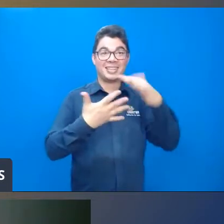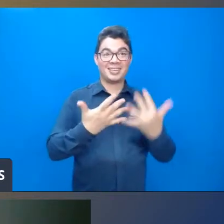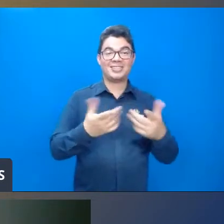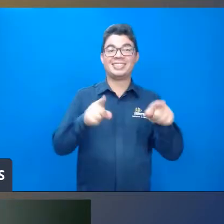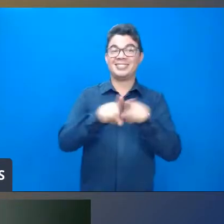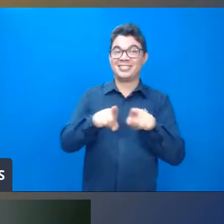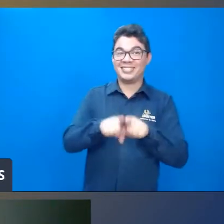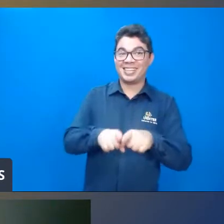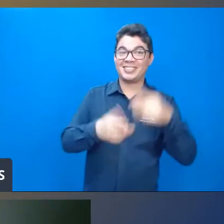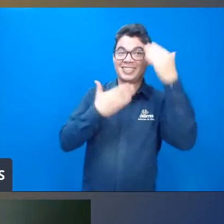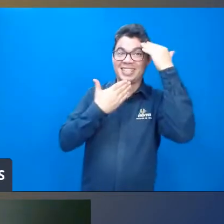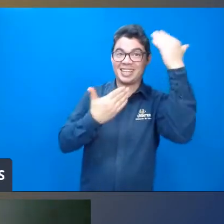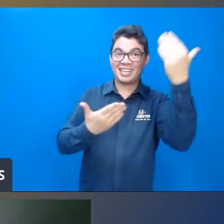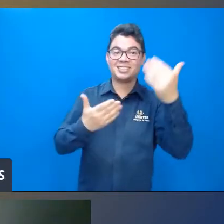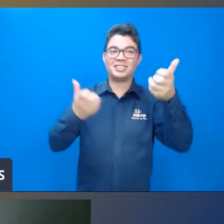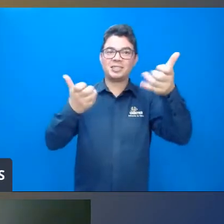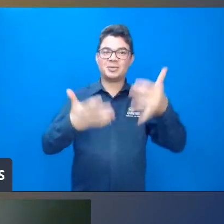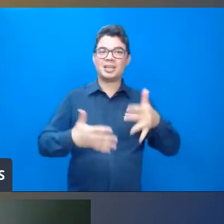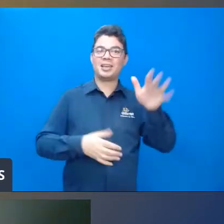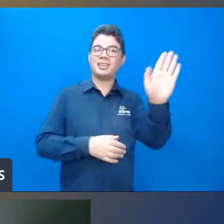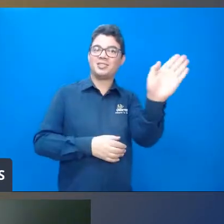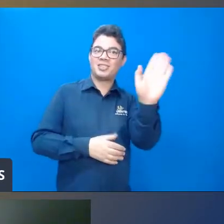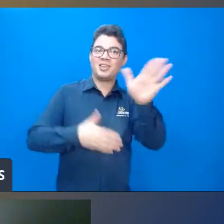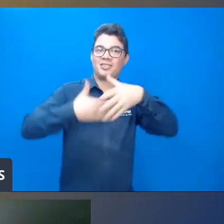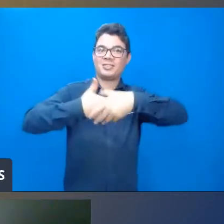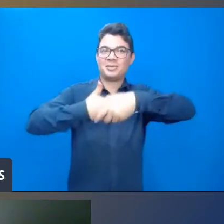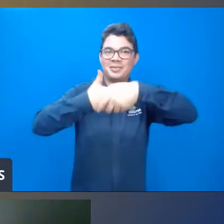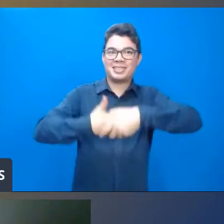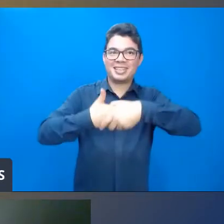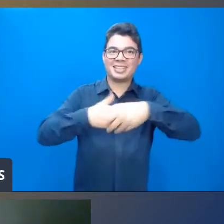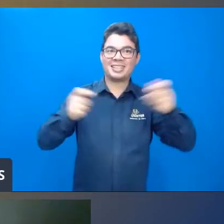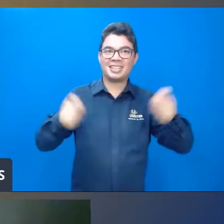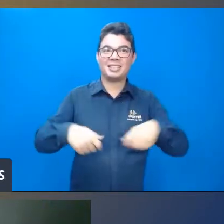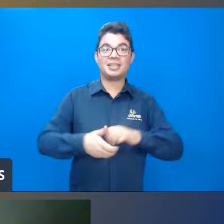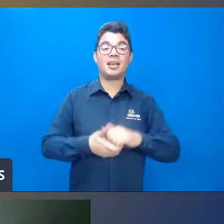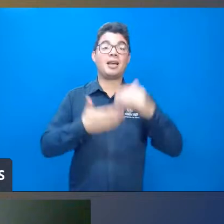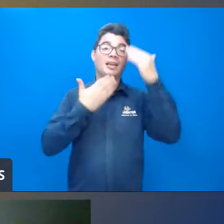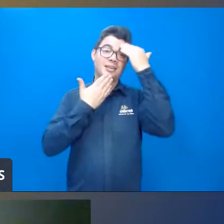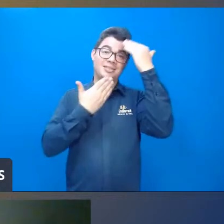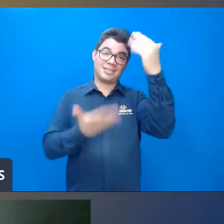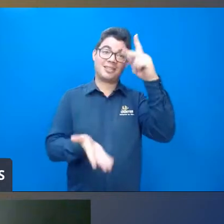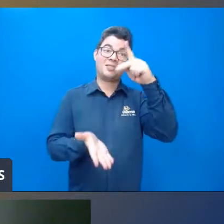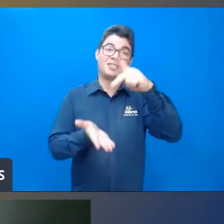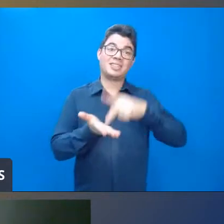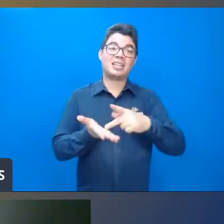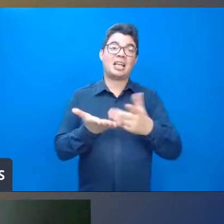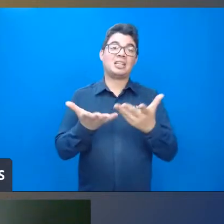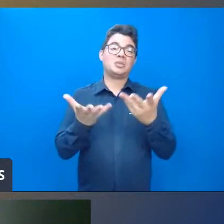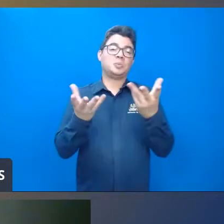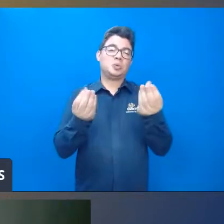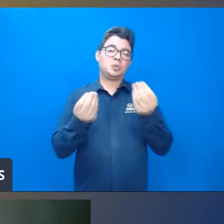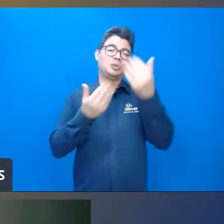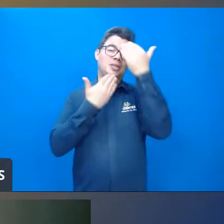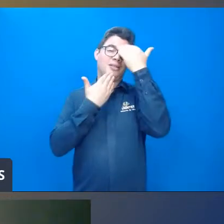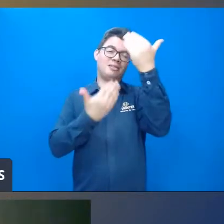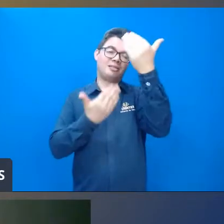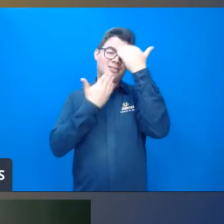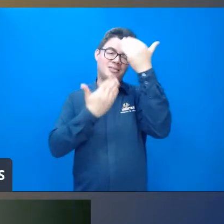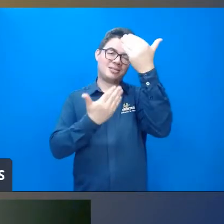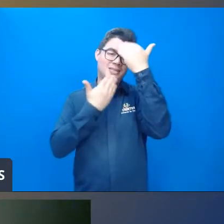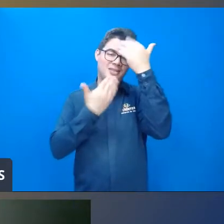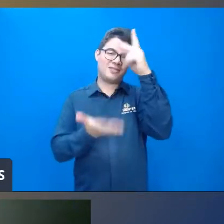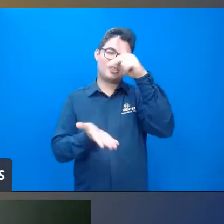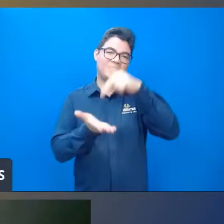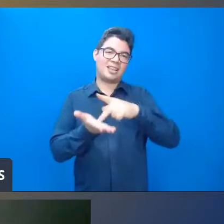E, professor, quer falar mais alguma coisinha antes de encerrar? Agradecer. Muito, muito bom estar aqui com vocês,